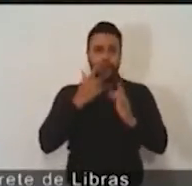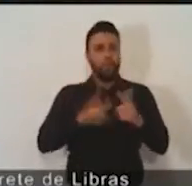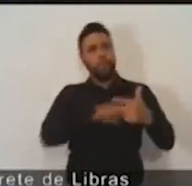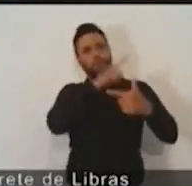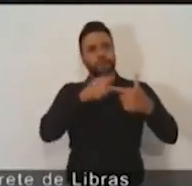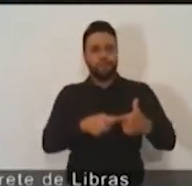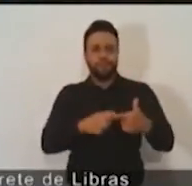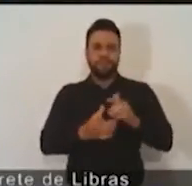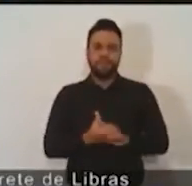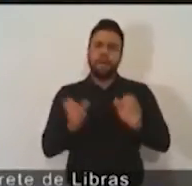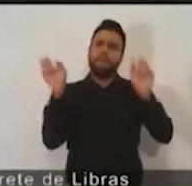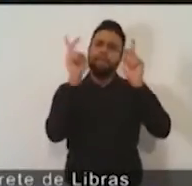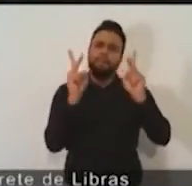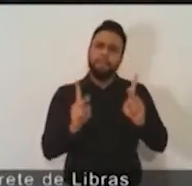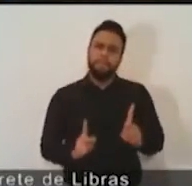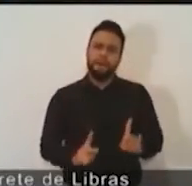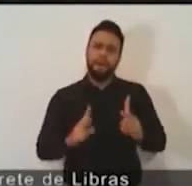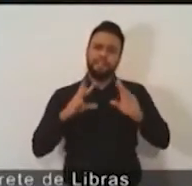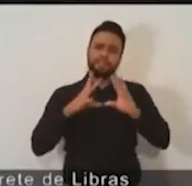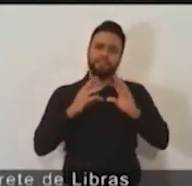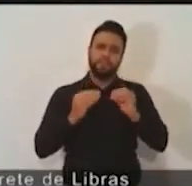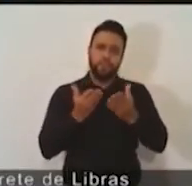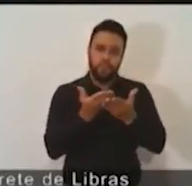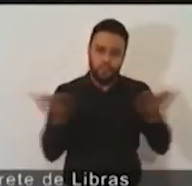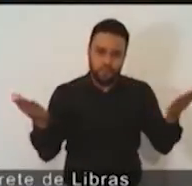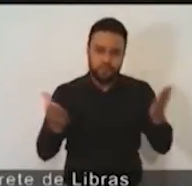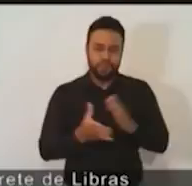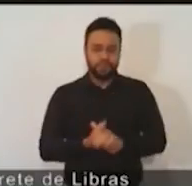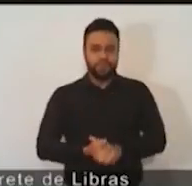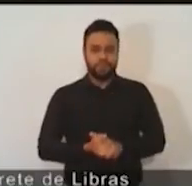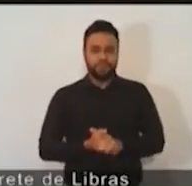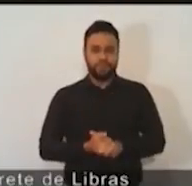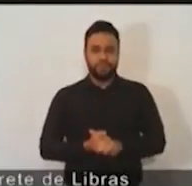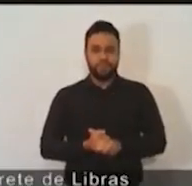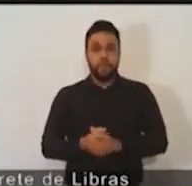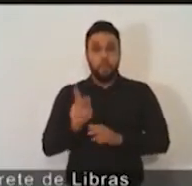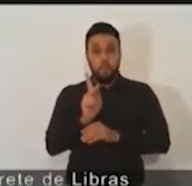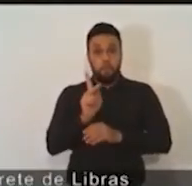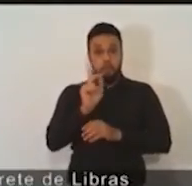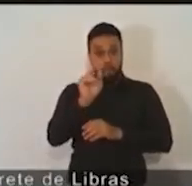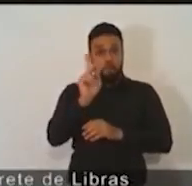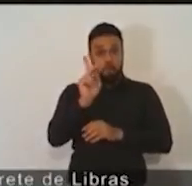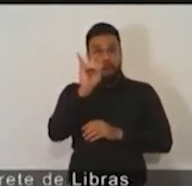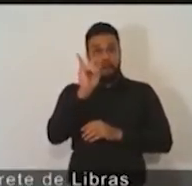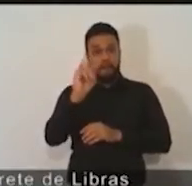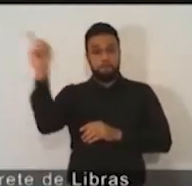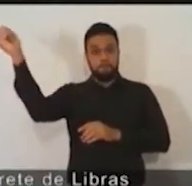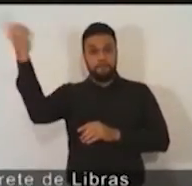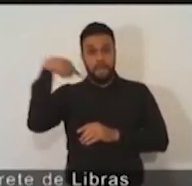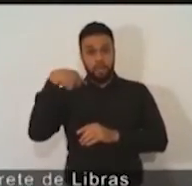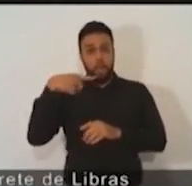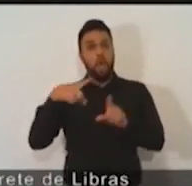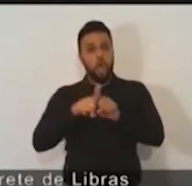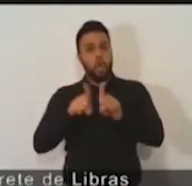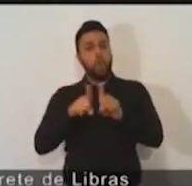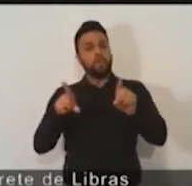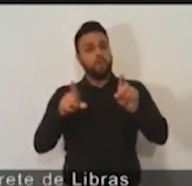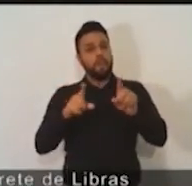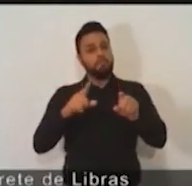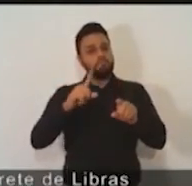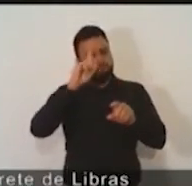convosco. E soprou sobre ele o Espírito e disse, assim como o Pai me enviou, eu também envio a voz. Ou seja,